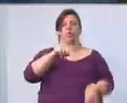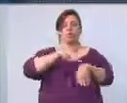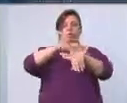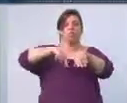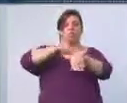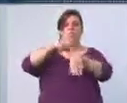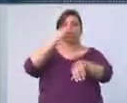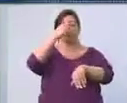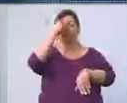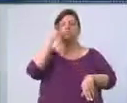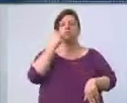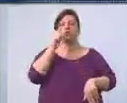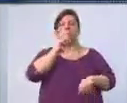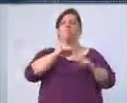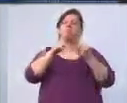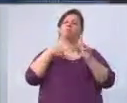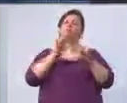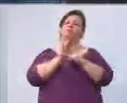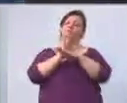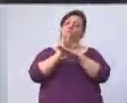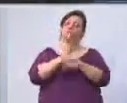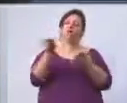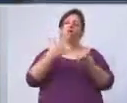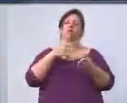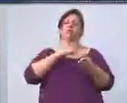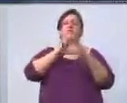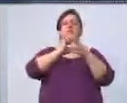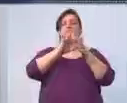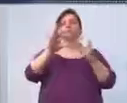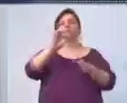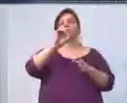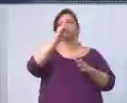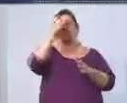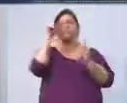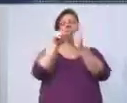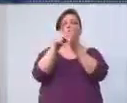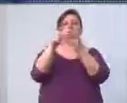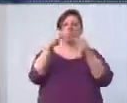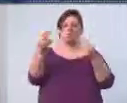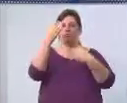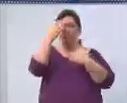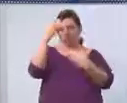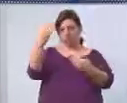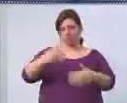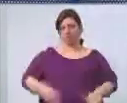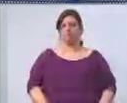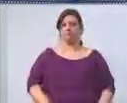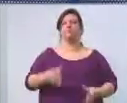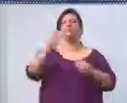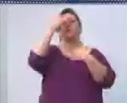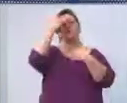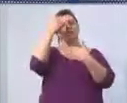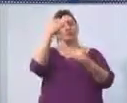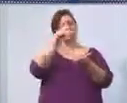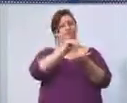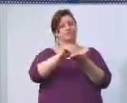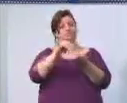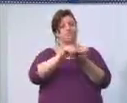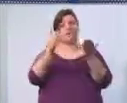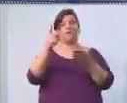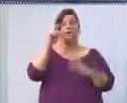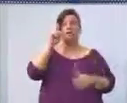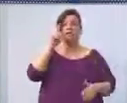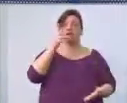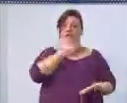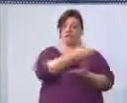podemos contribuir e, naturalmente, estamos à disposição para outras questões. Muito obrigado. Obrigado, secretário. Lembrando aqui a